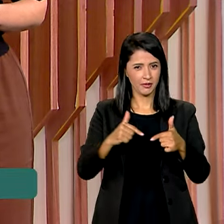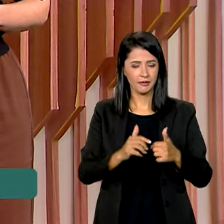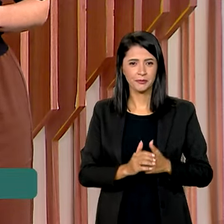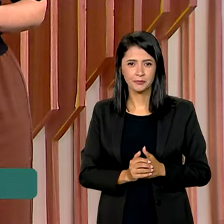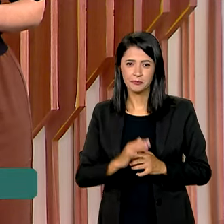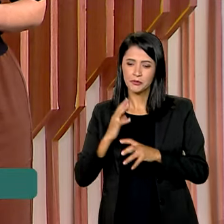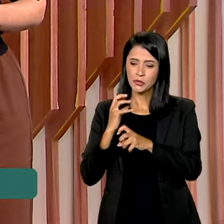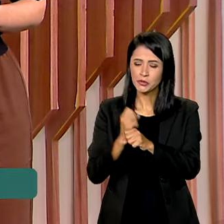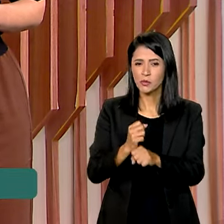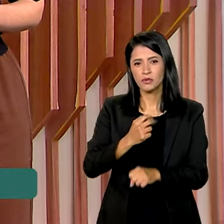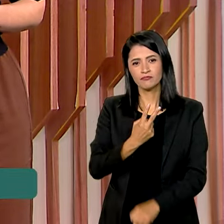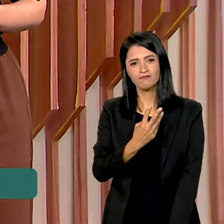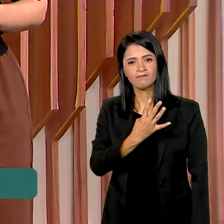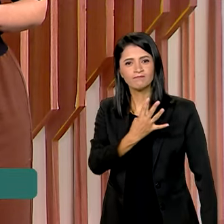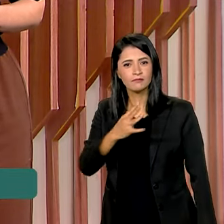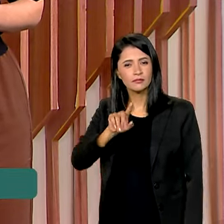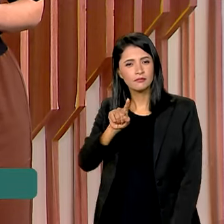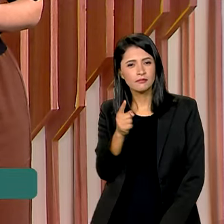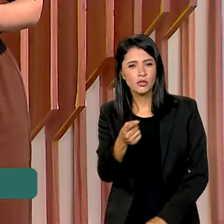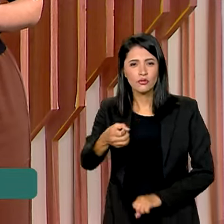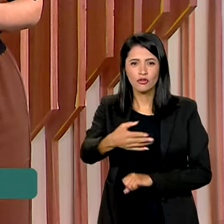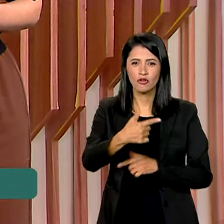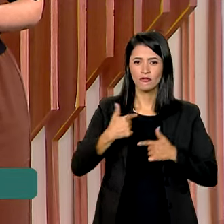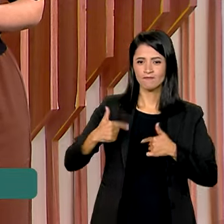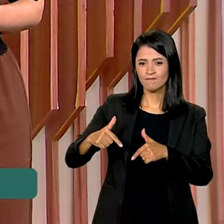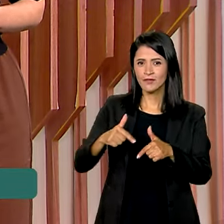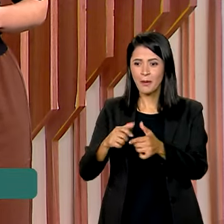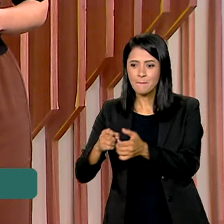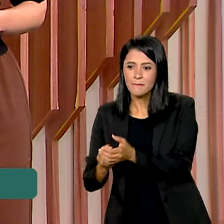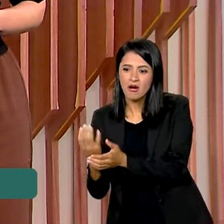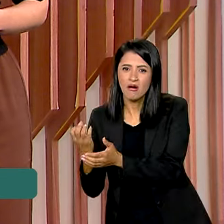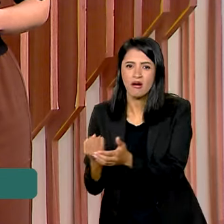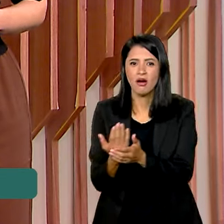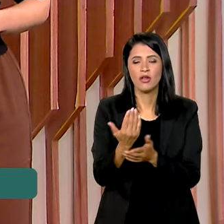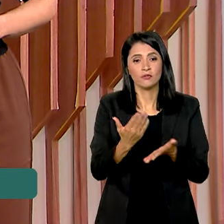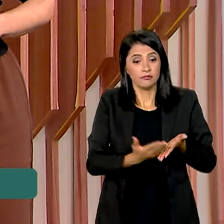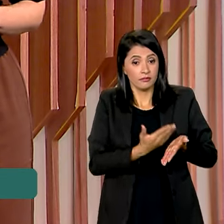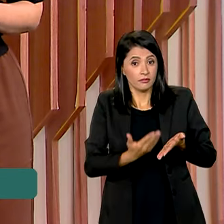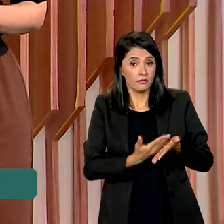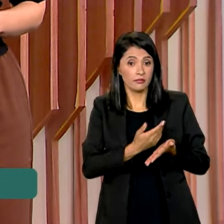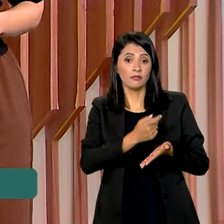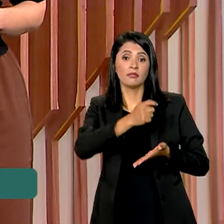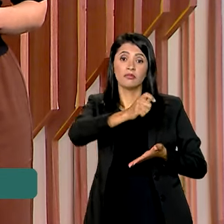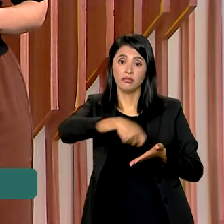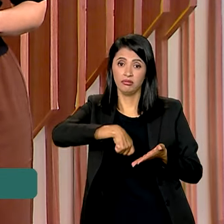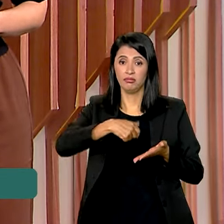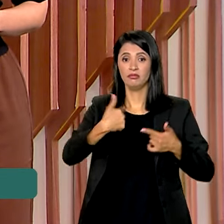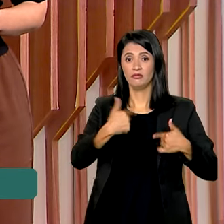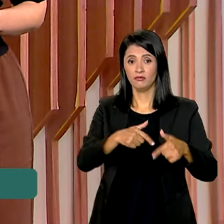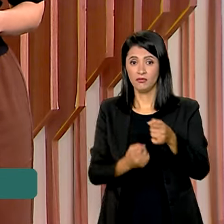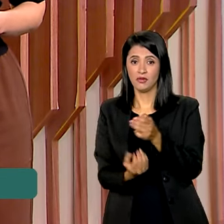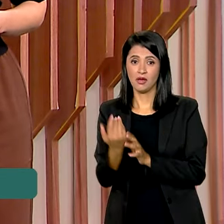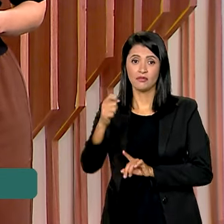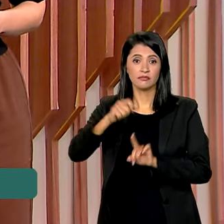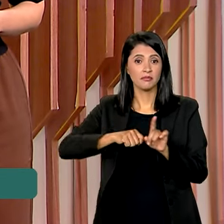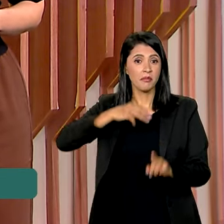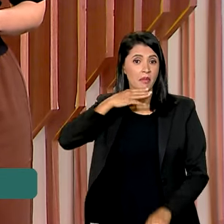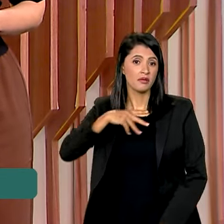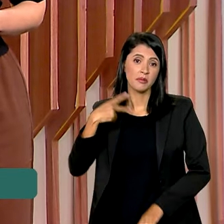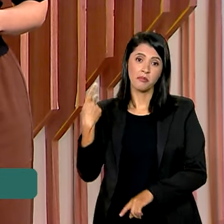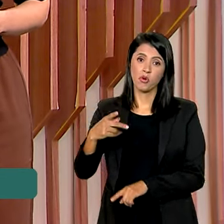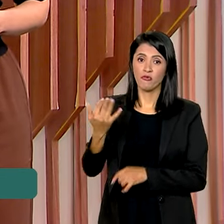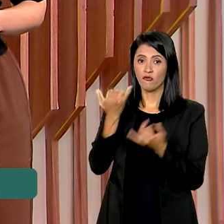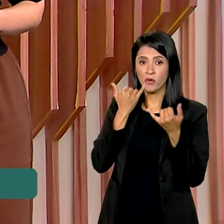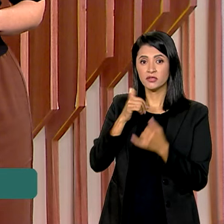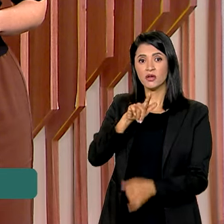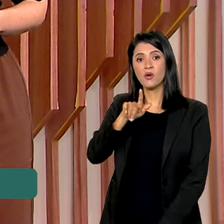Cerca de 244 mil novos postos de trabalho com carteira assinada foram criados em março. Os dados são do